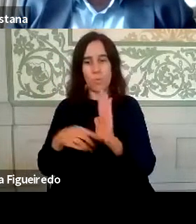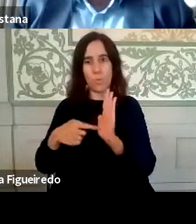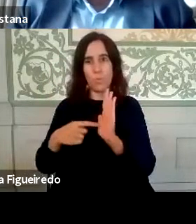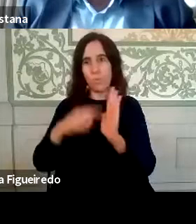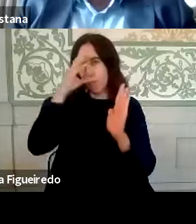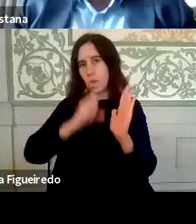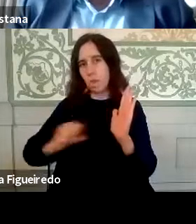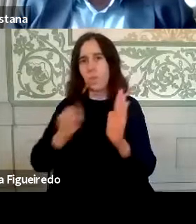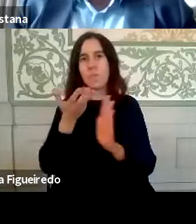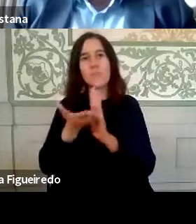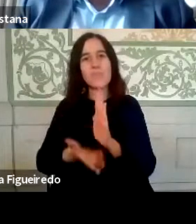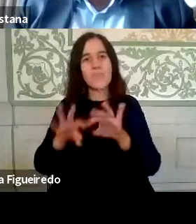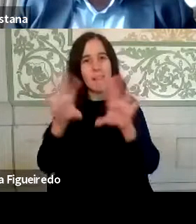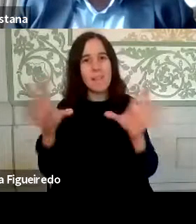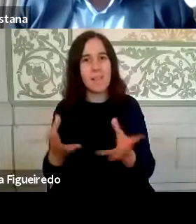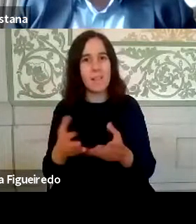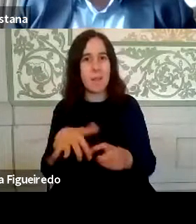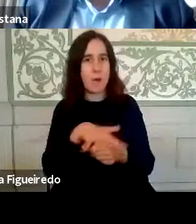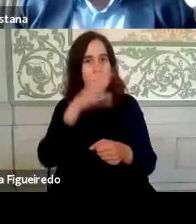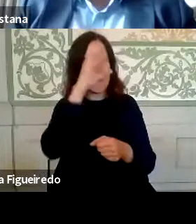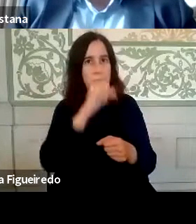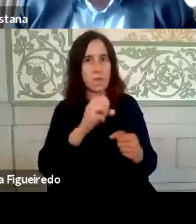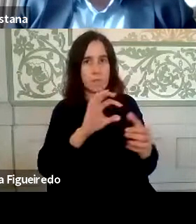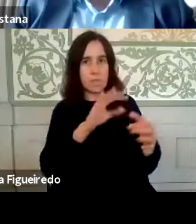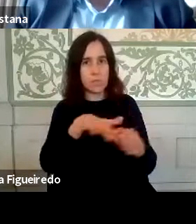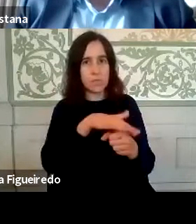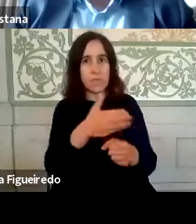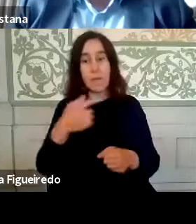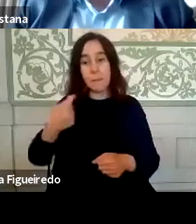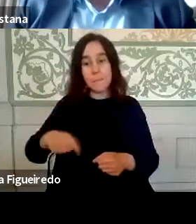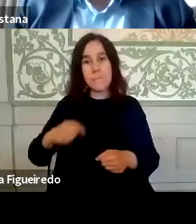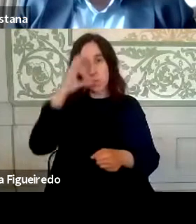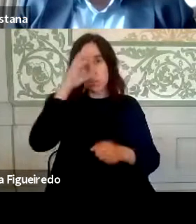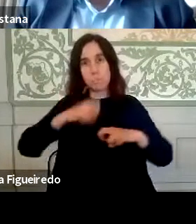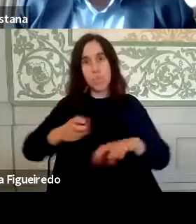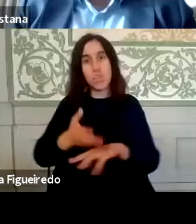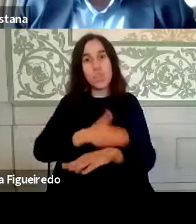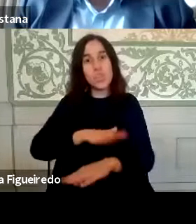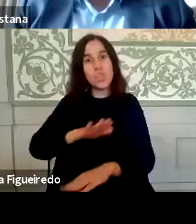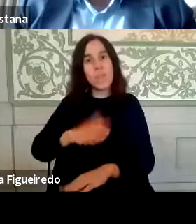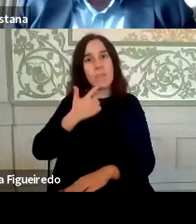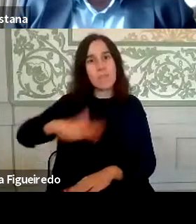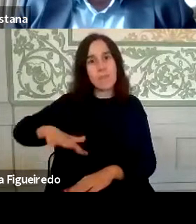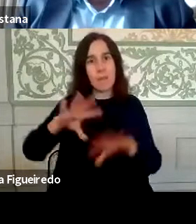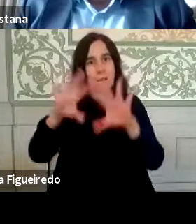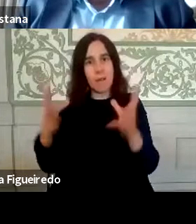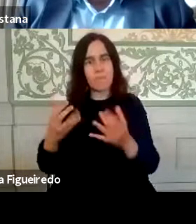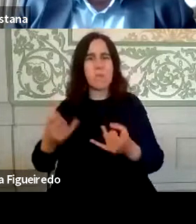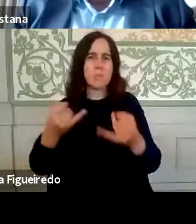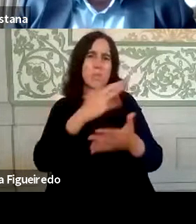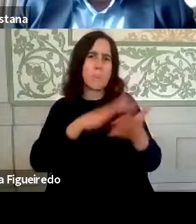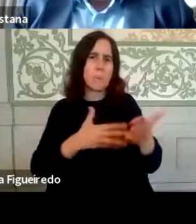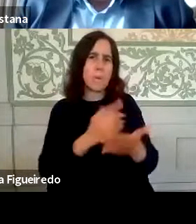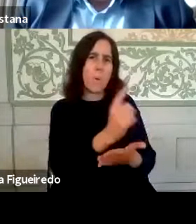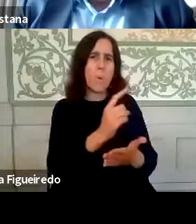Criaram-se uma quantidade de áreas governativas transversais, a presidência do Conselho de Ministros já o era por si, mas depois surgiu também que era o planeamento, a